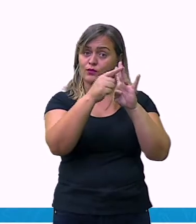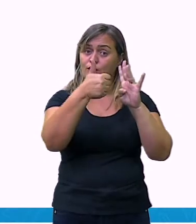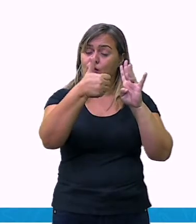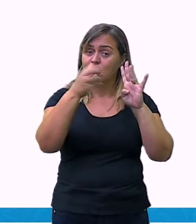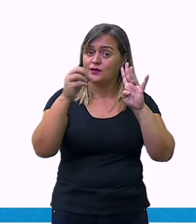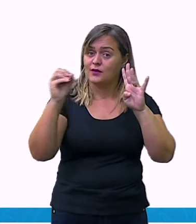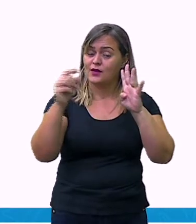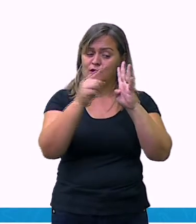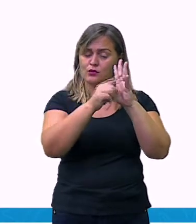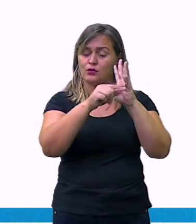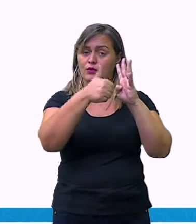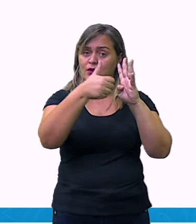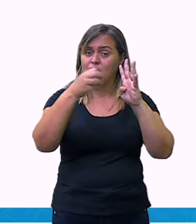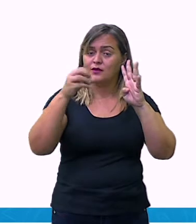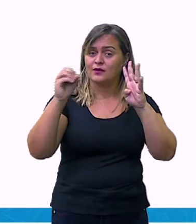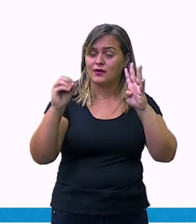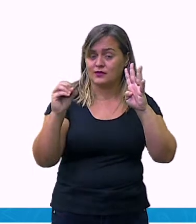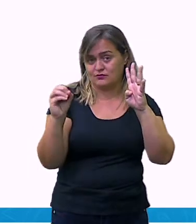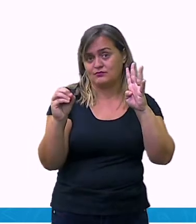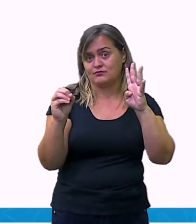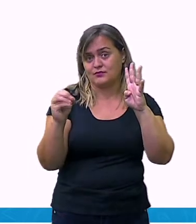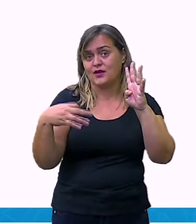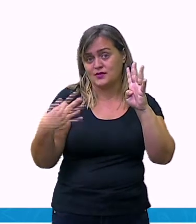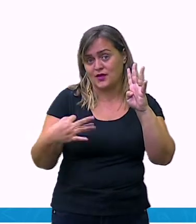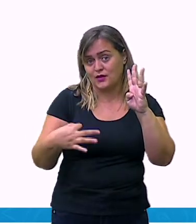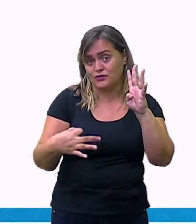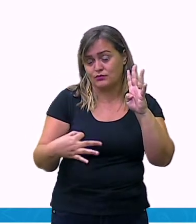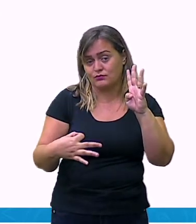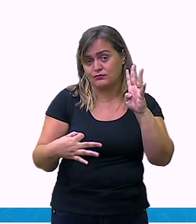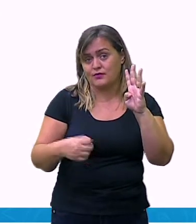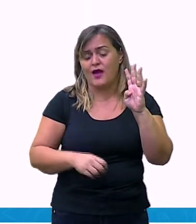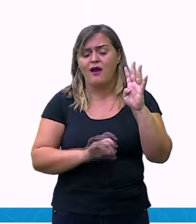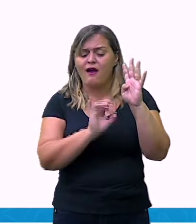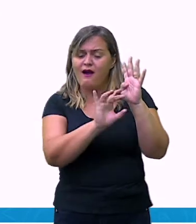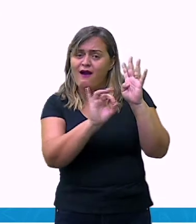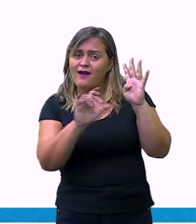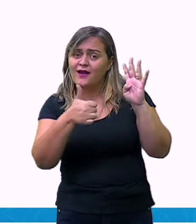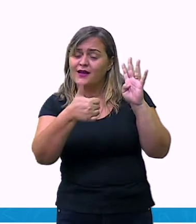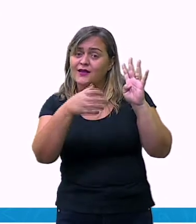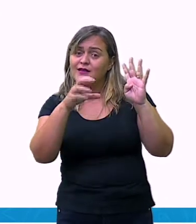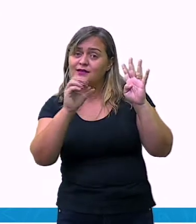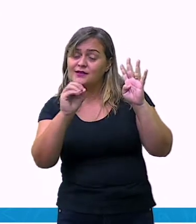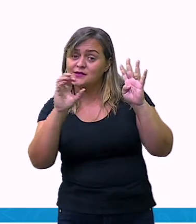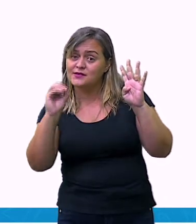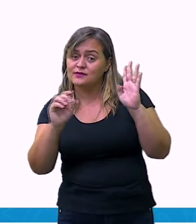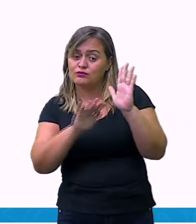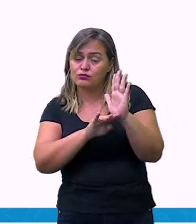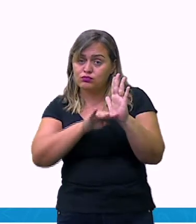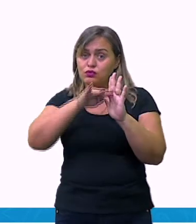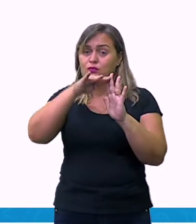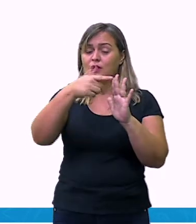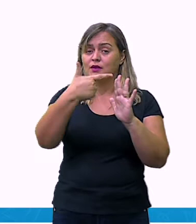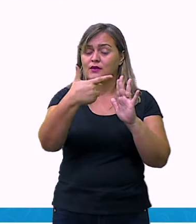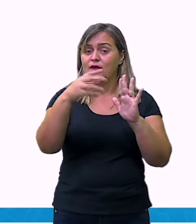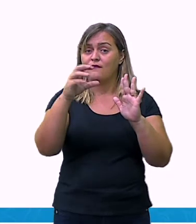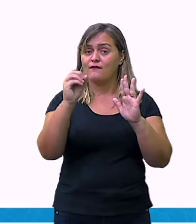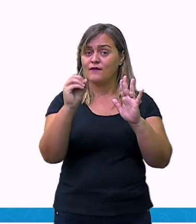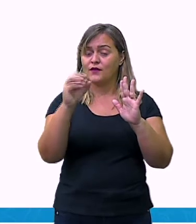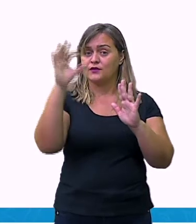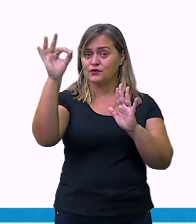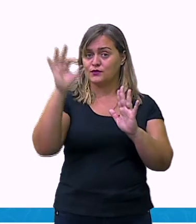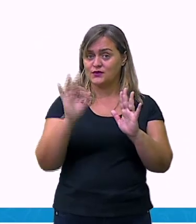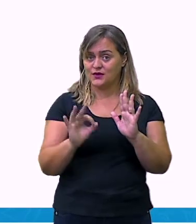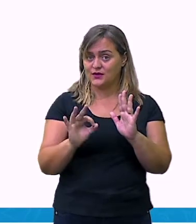que aumentar 20 reais. Então, 1, 2, 3, 4 vezes aqui o 20.